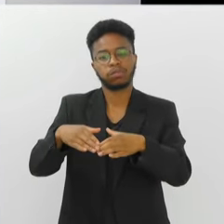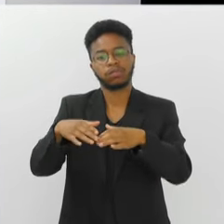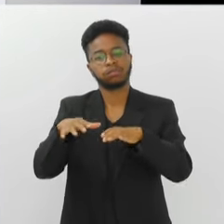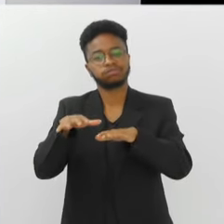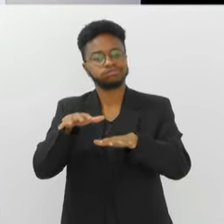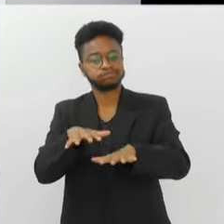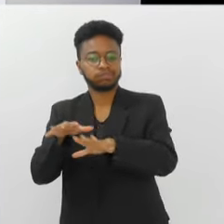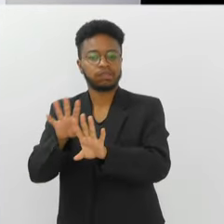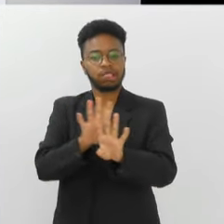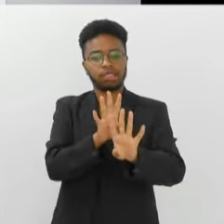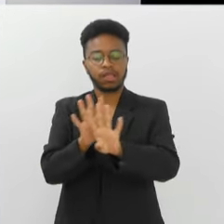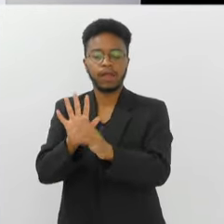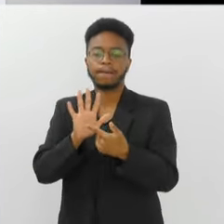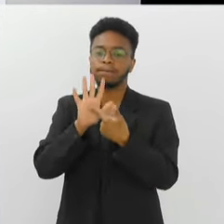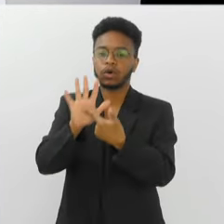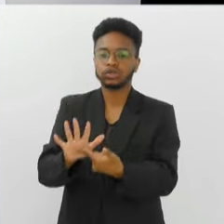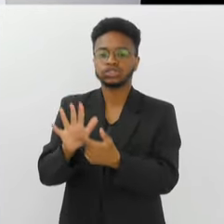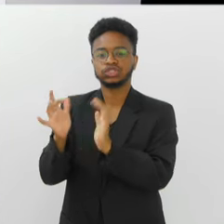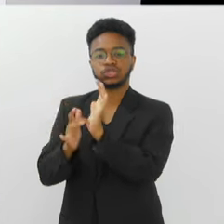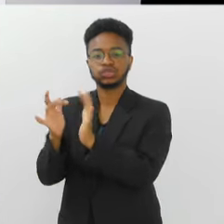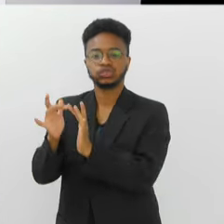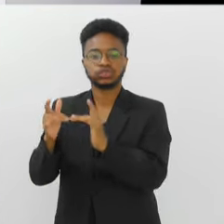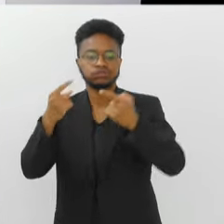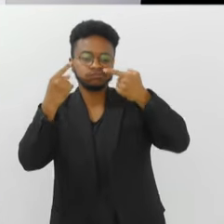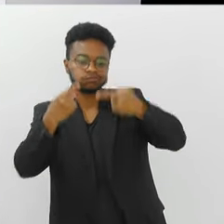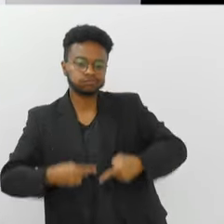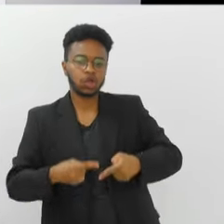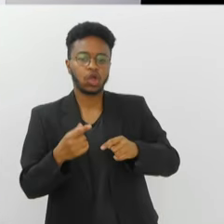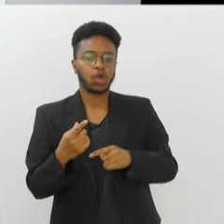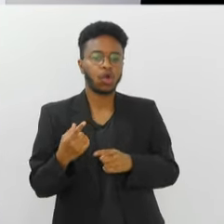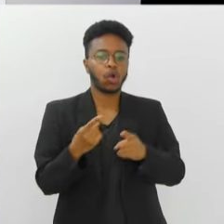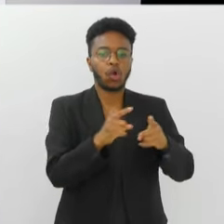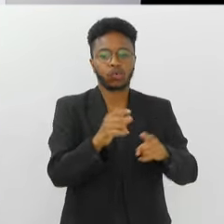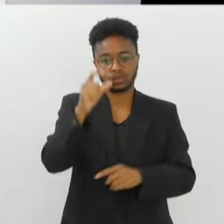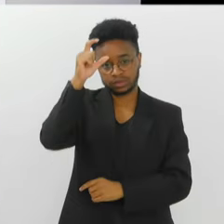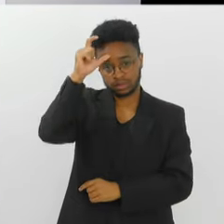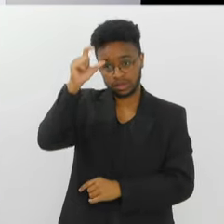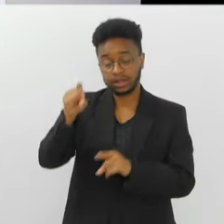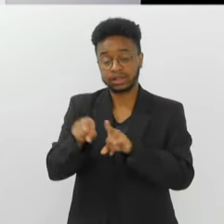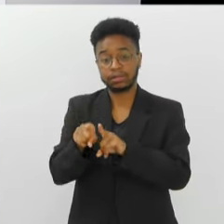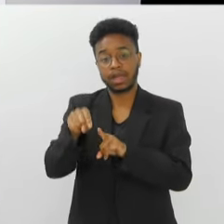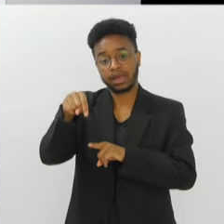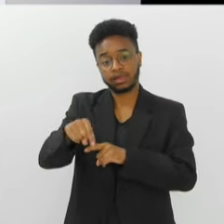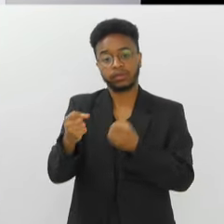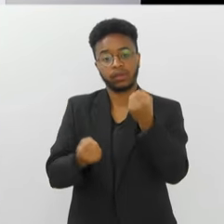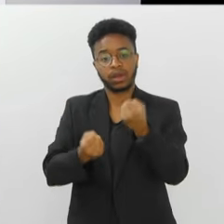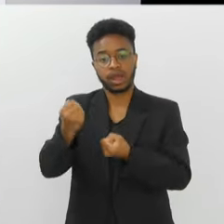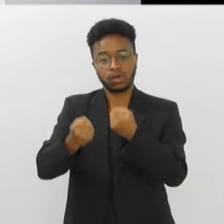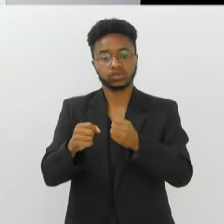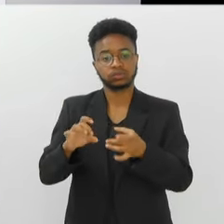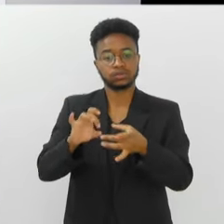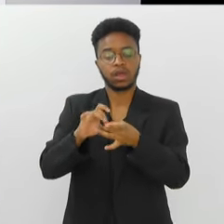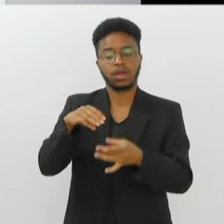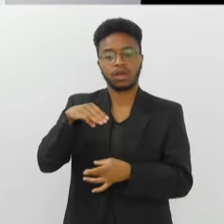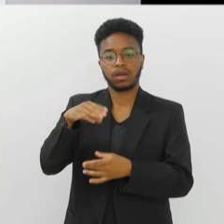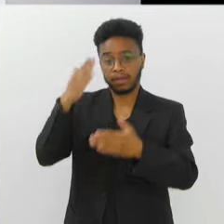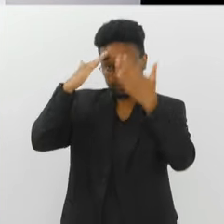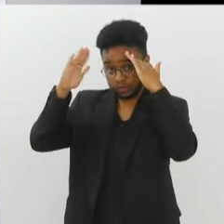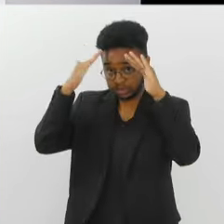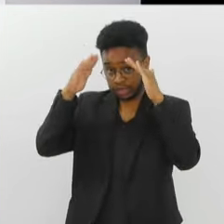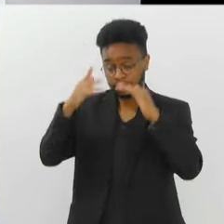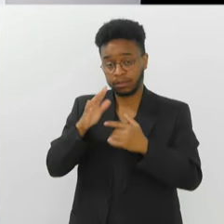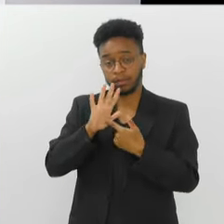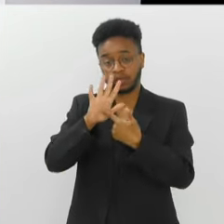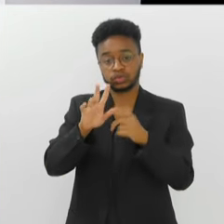que tem a figura de Cristo duelando com o demônio, enfim. Aqui é o Abre Alas da Mocidade Alegre de 2014,